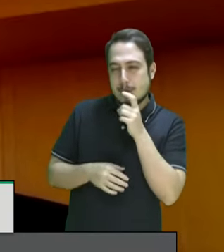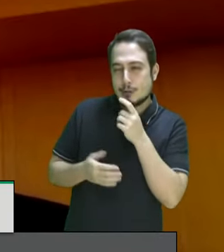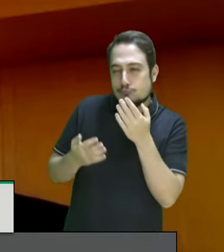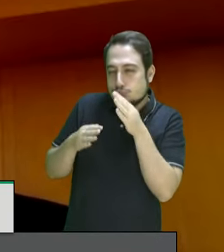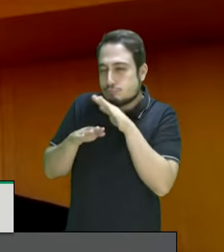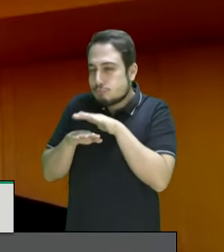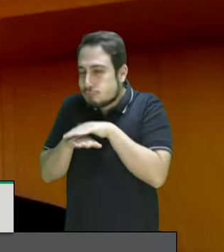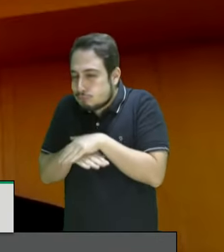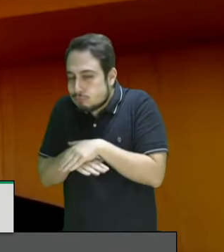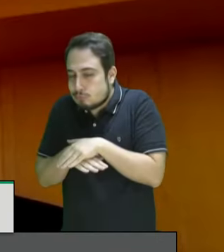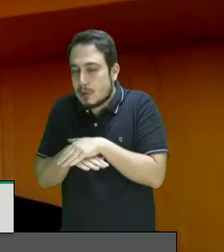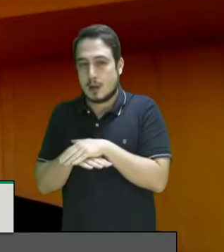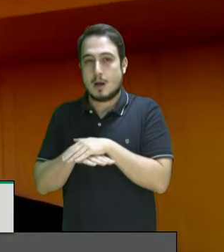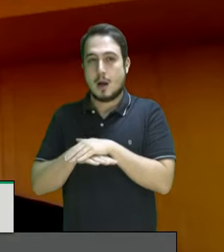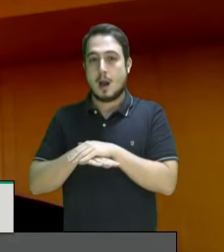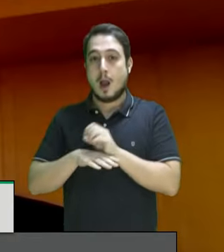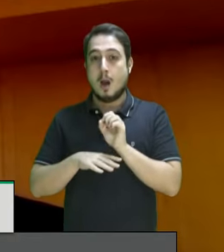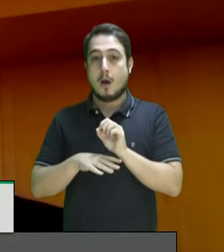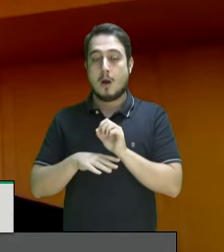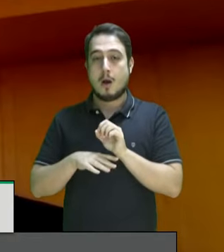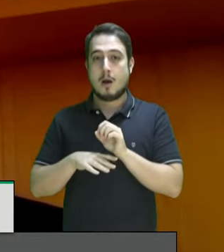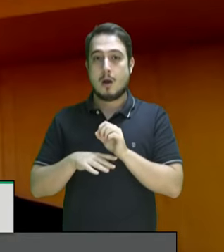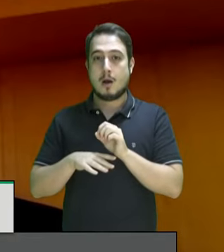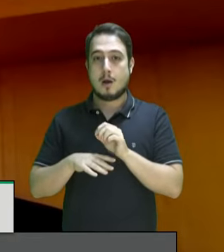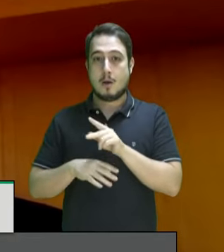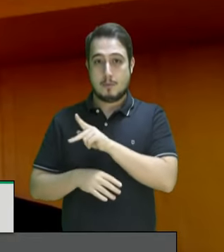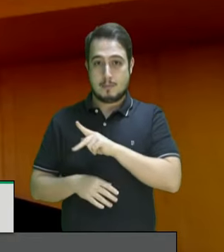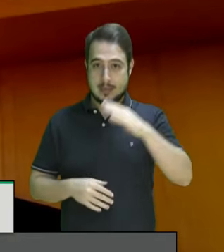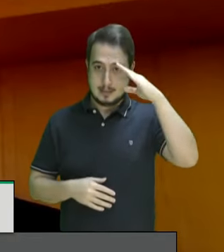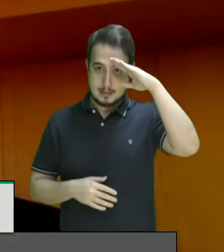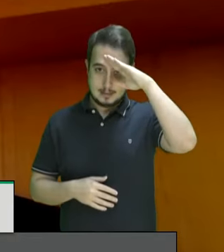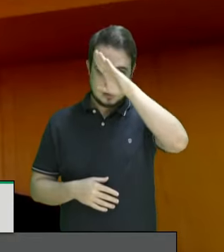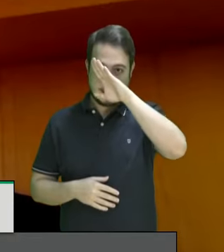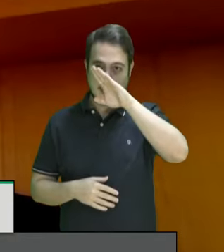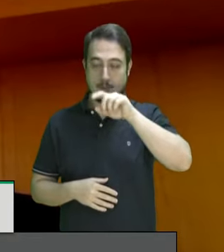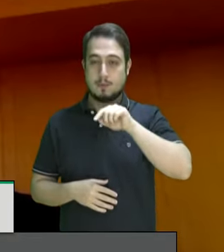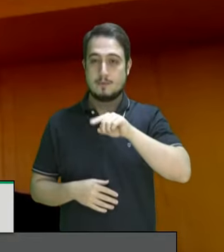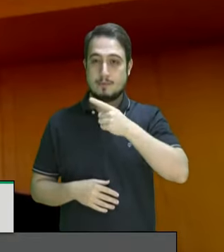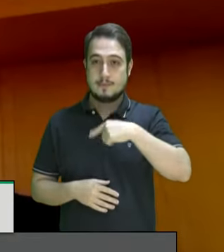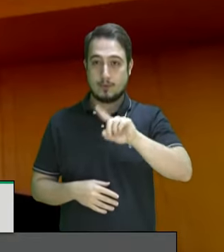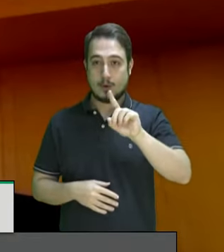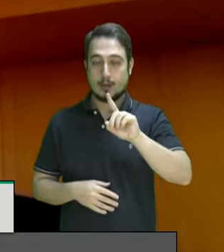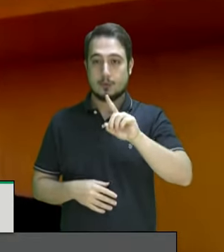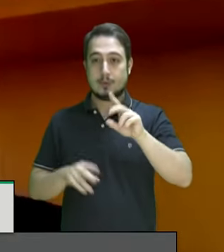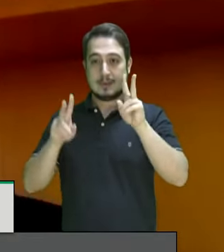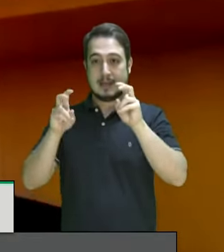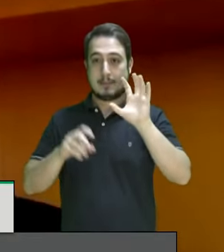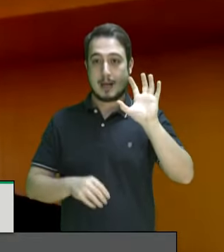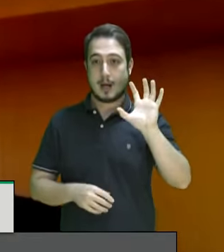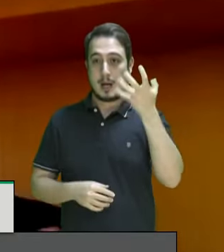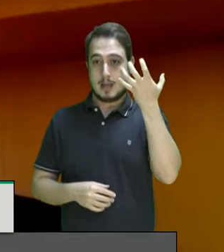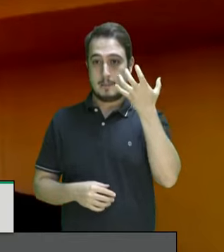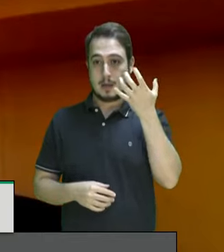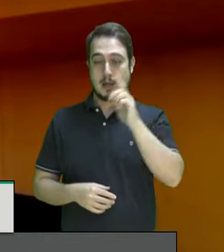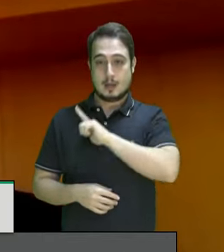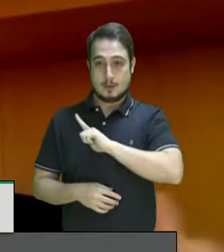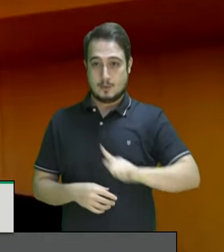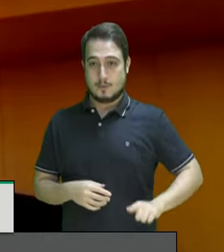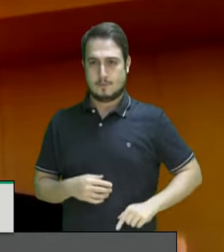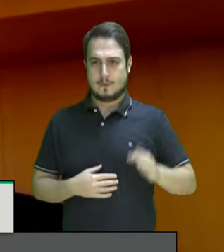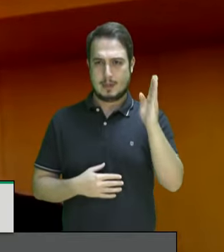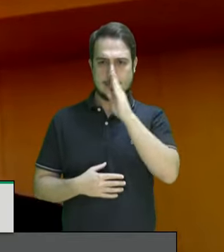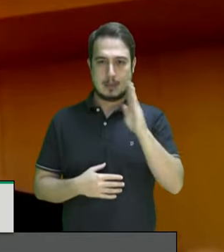o presidente da república foi na cúpula do clima deputado Bira e anunciou que o governo brasileiro faria